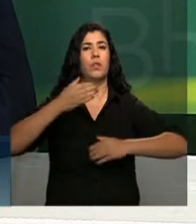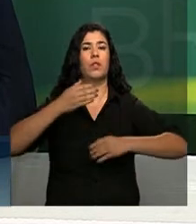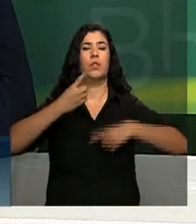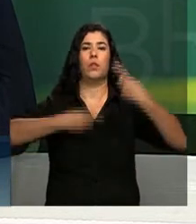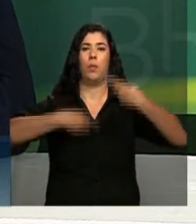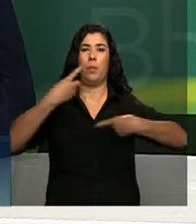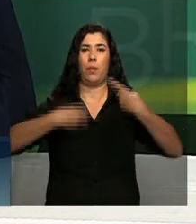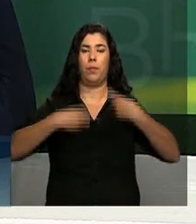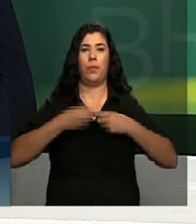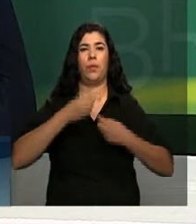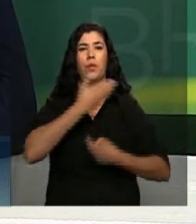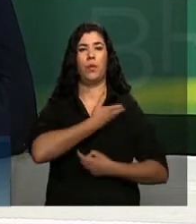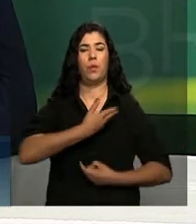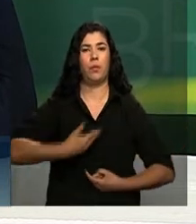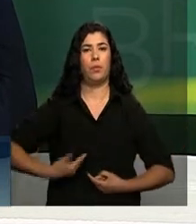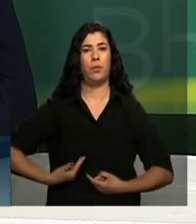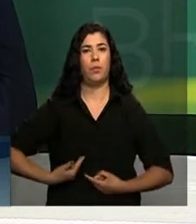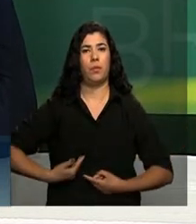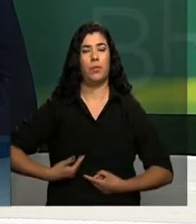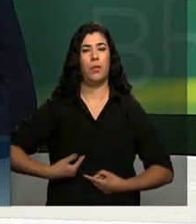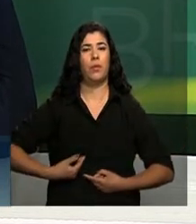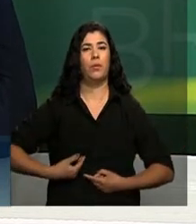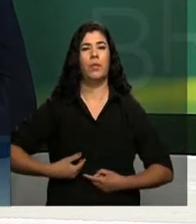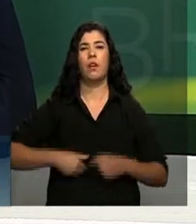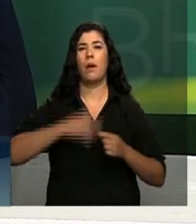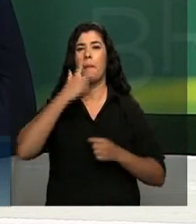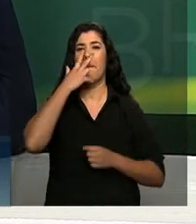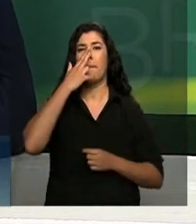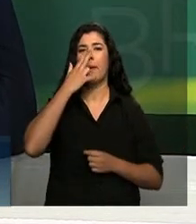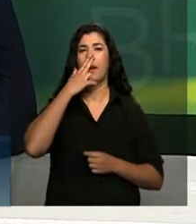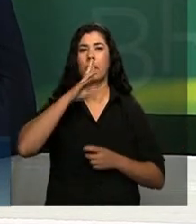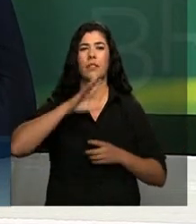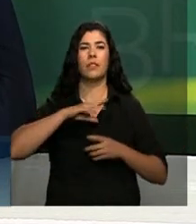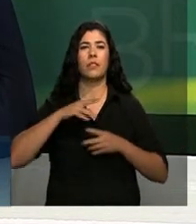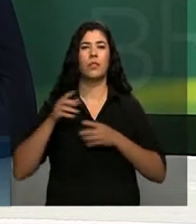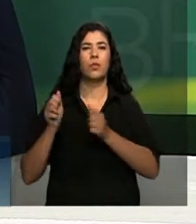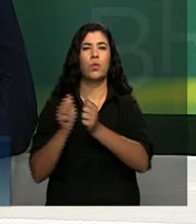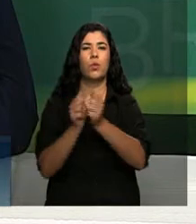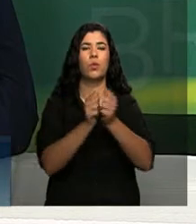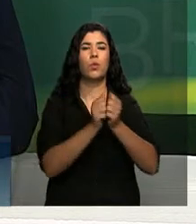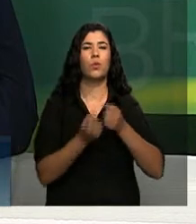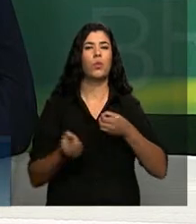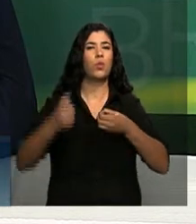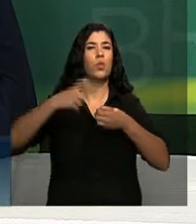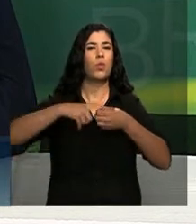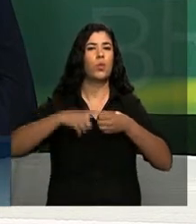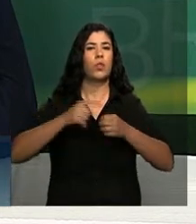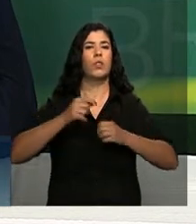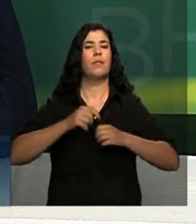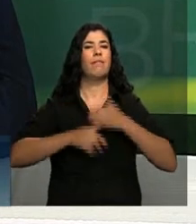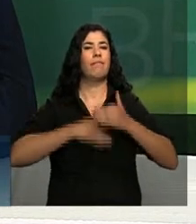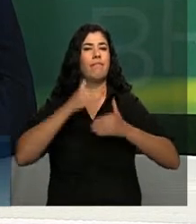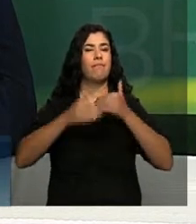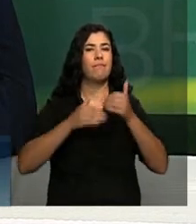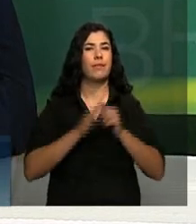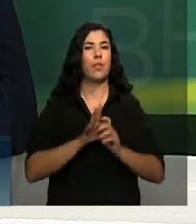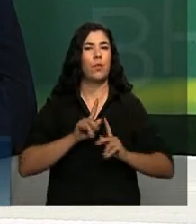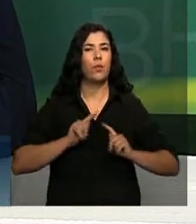públicas é a arte de juntar, de juntar forças, de juntar esforços, de construção